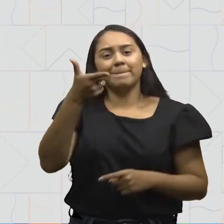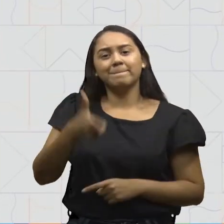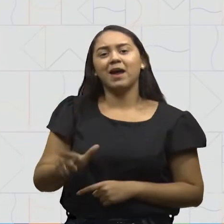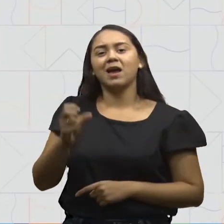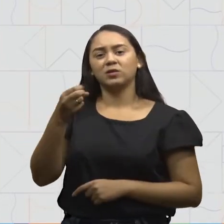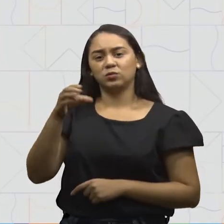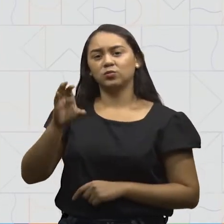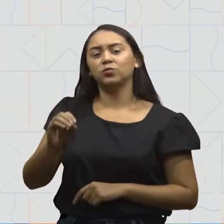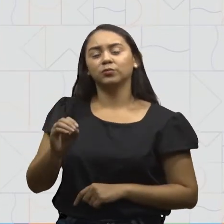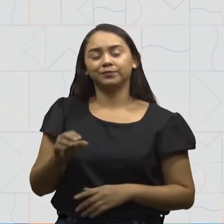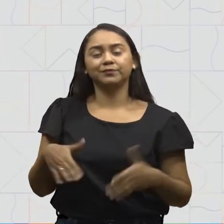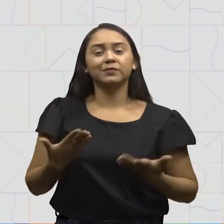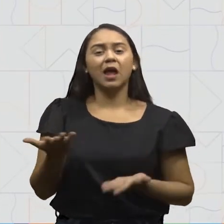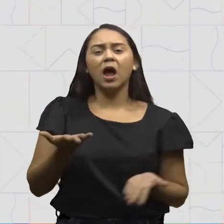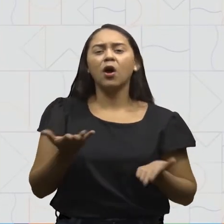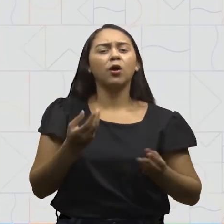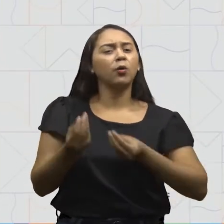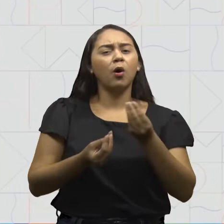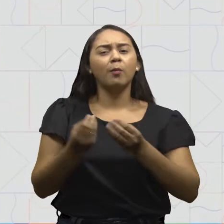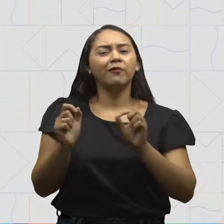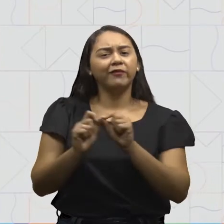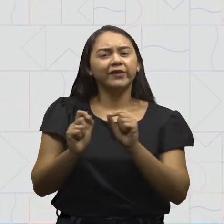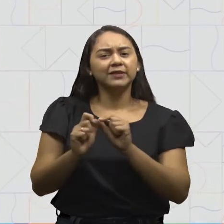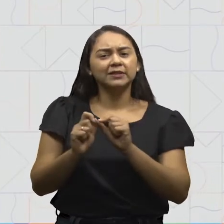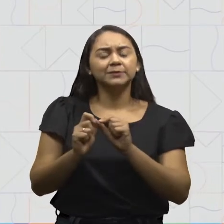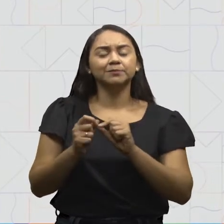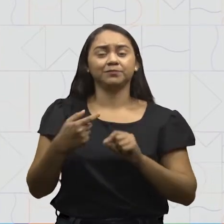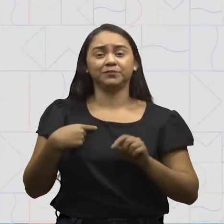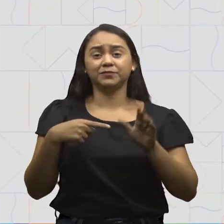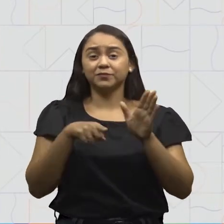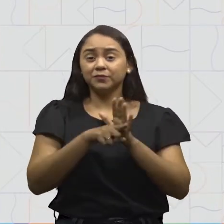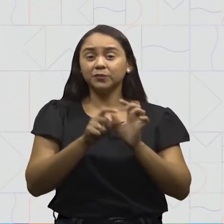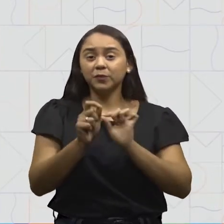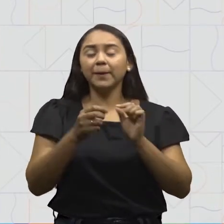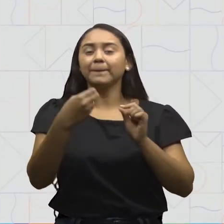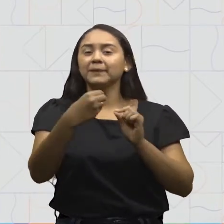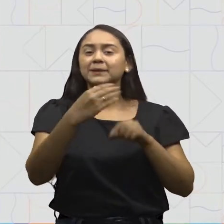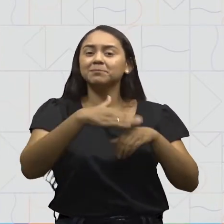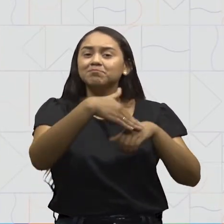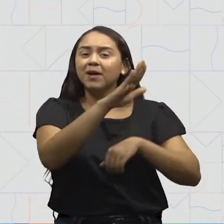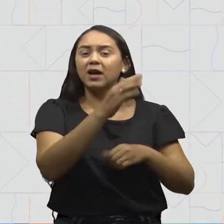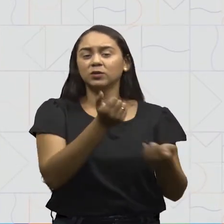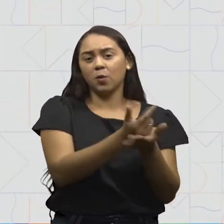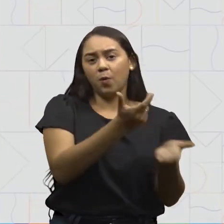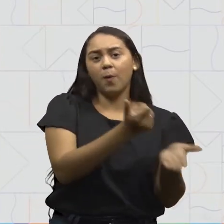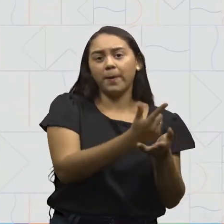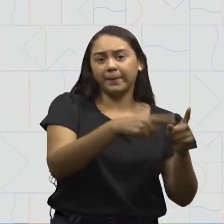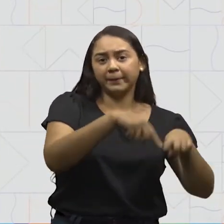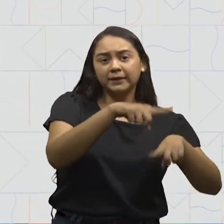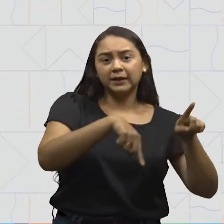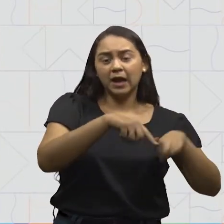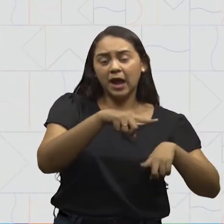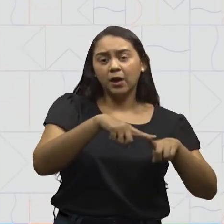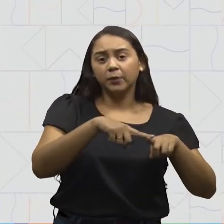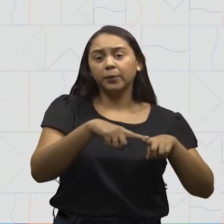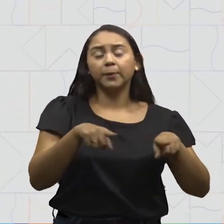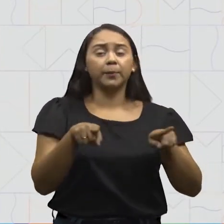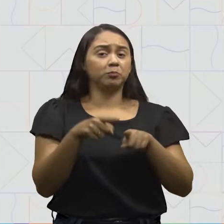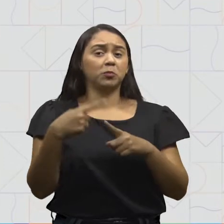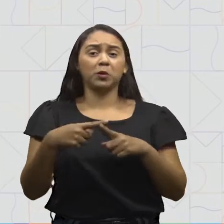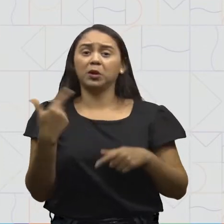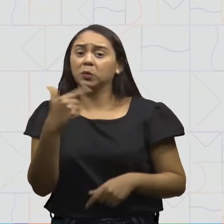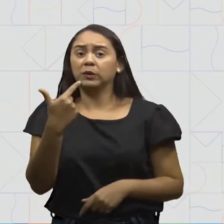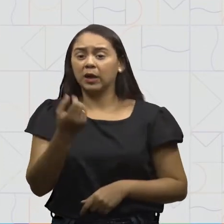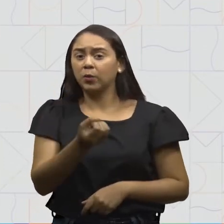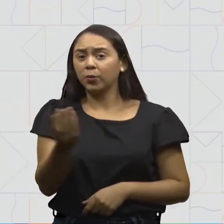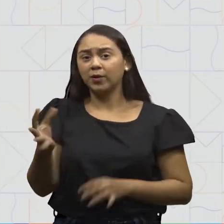repetir. Então vamos lá! Vou ter que providenciar mais limões, pois não tem a quantidade